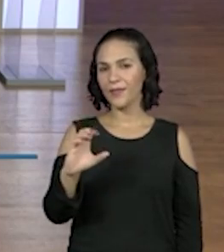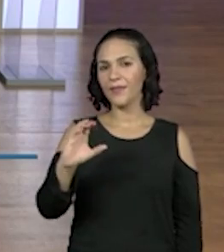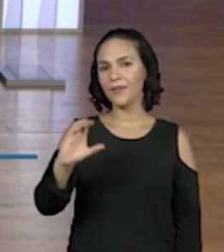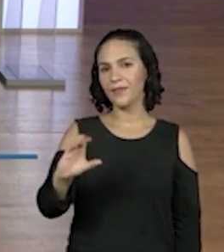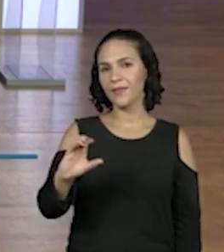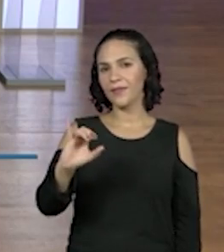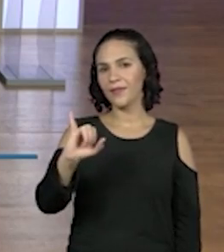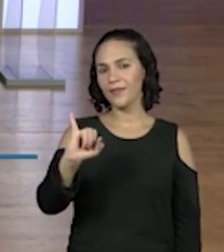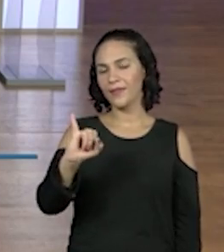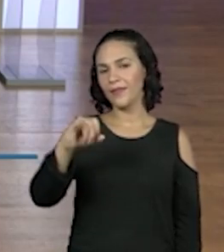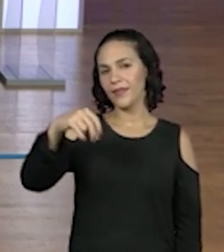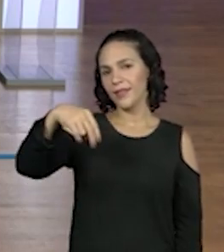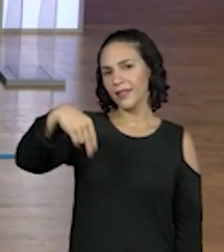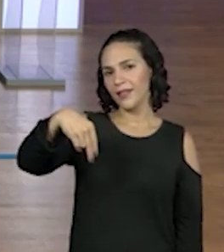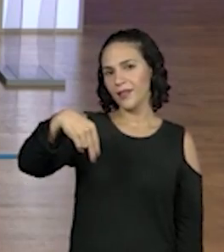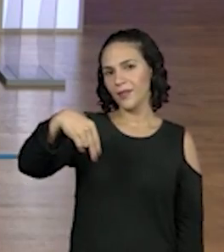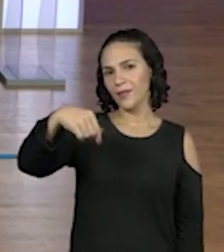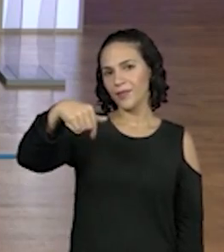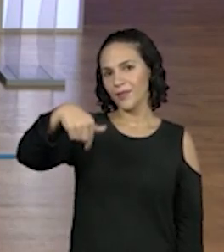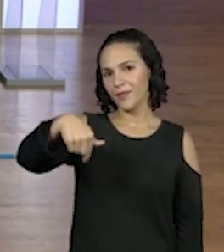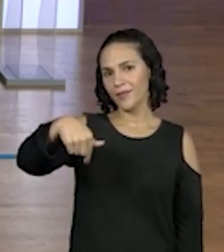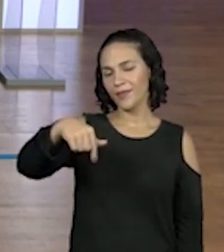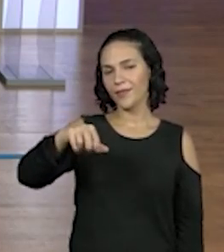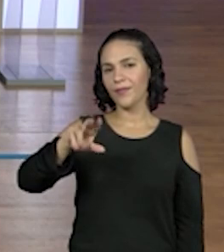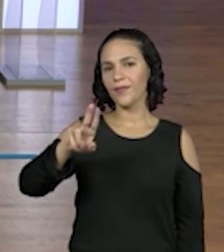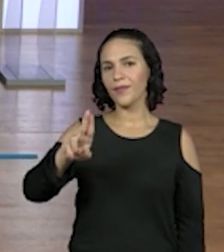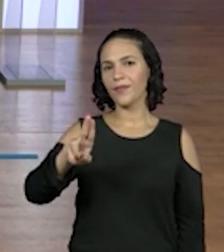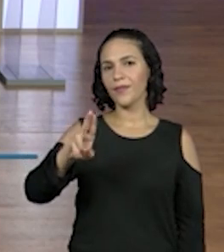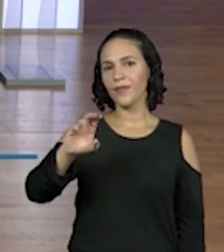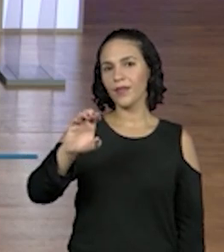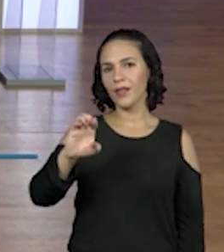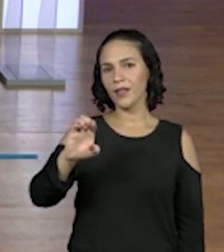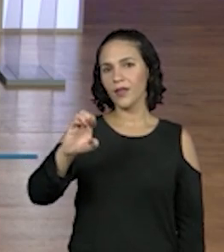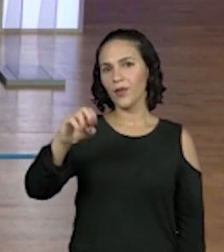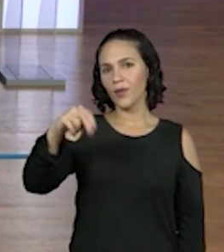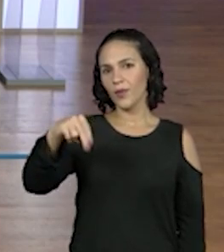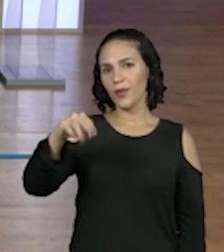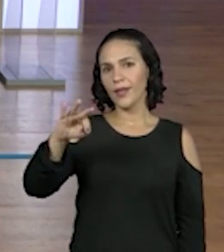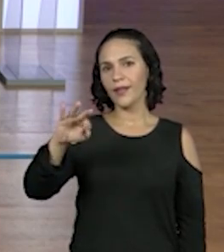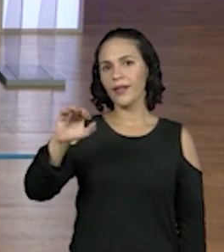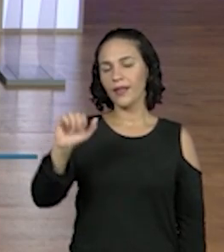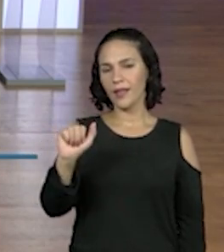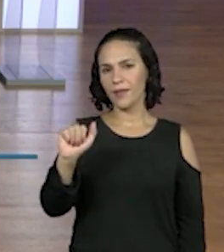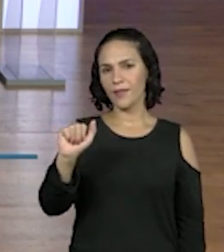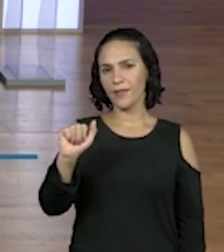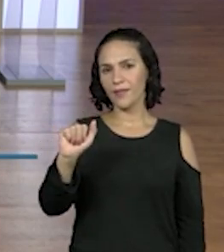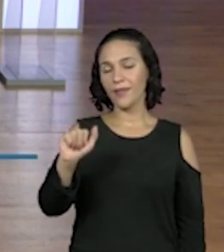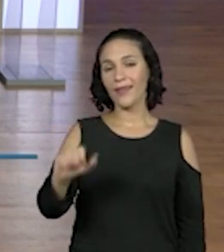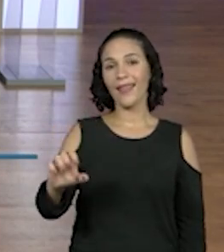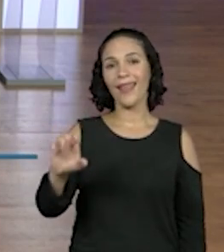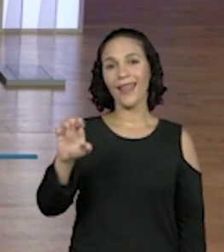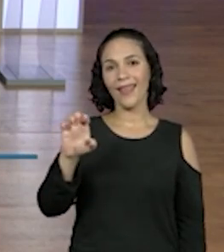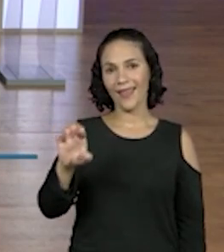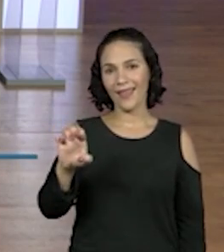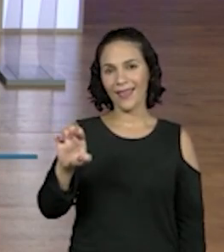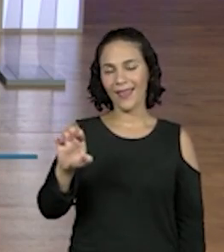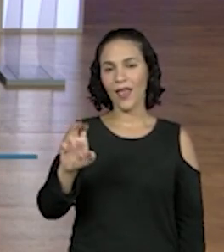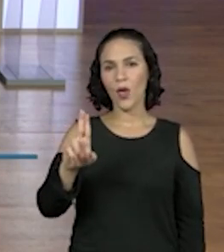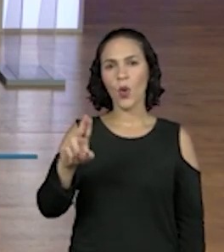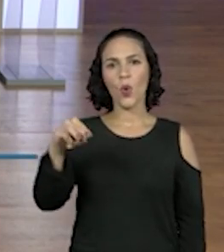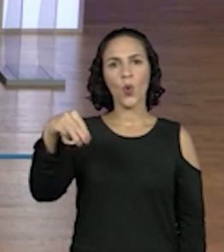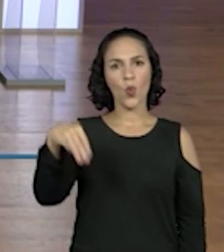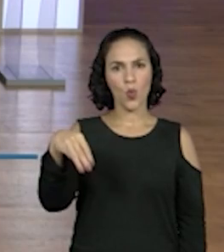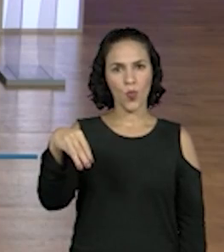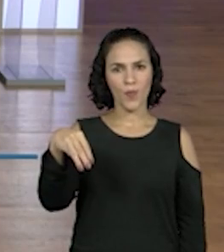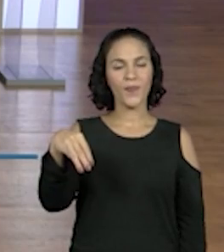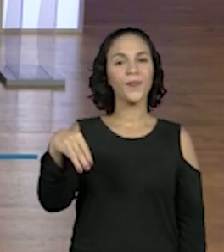cinquenta e um. Elas estão colocando já números altos ali com a unidade de milhar. Sete mil quatrocentos e